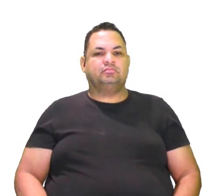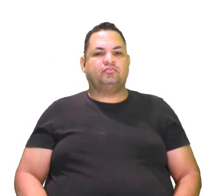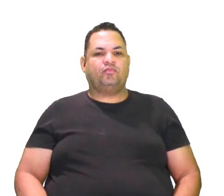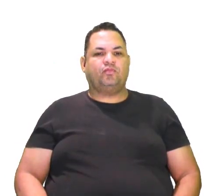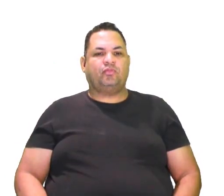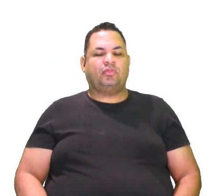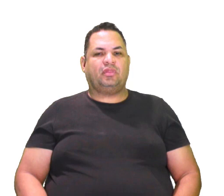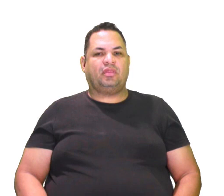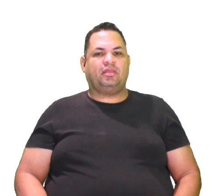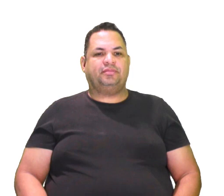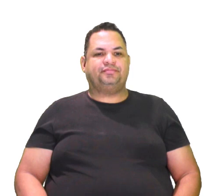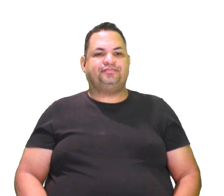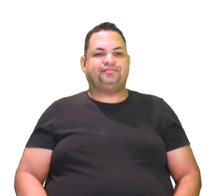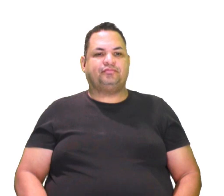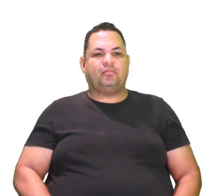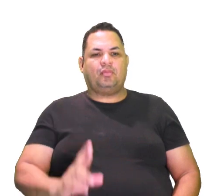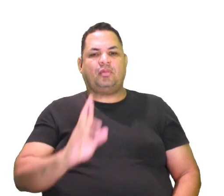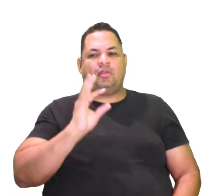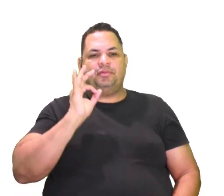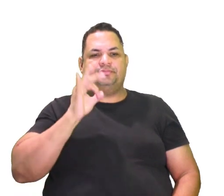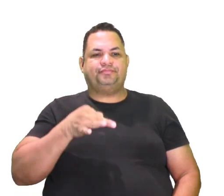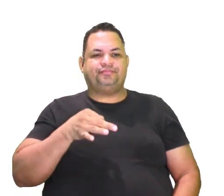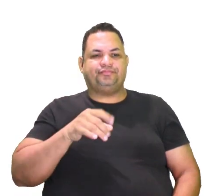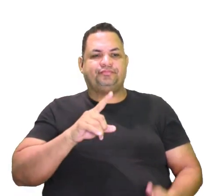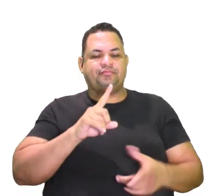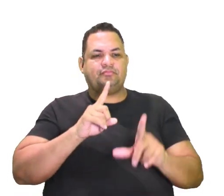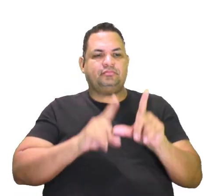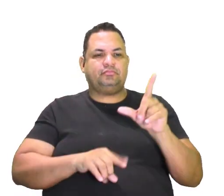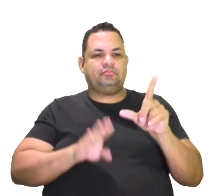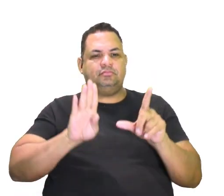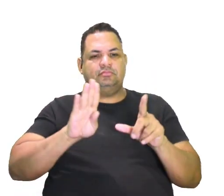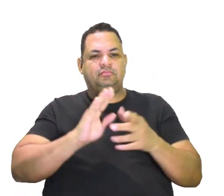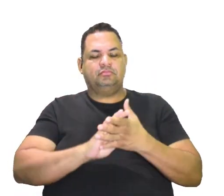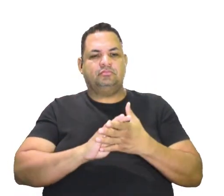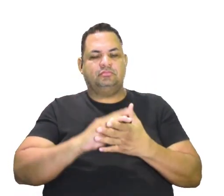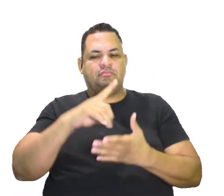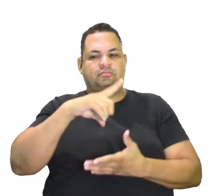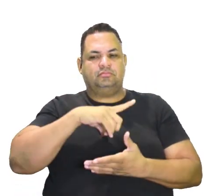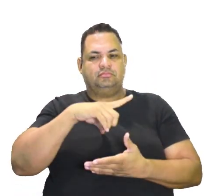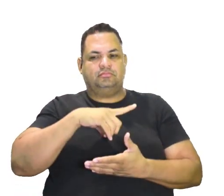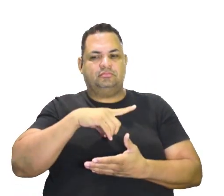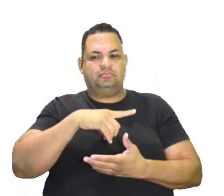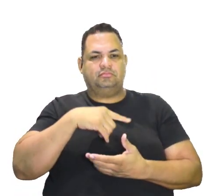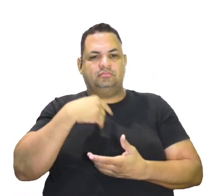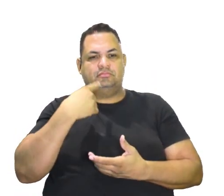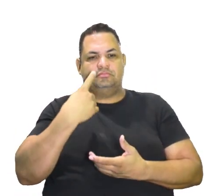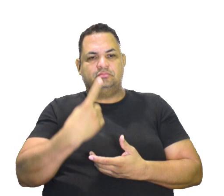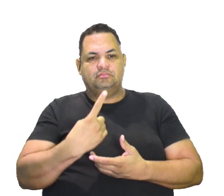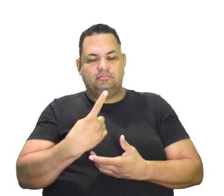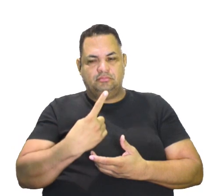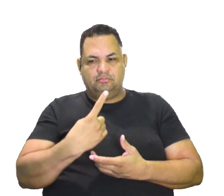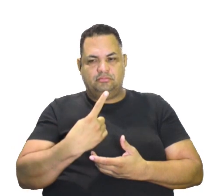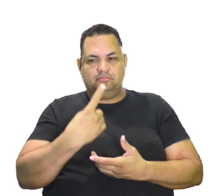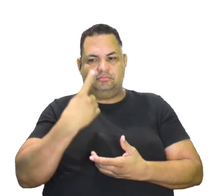você vai ver que a resposta certa é na letra B, onde somente